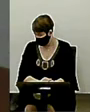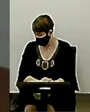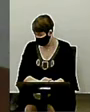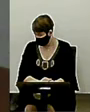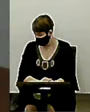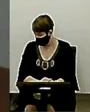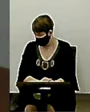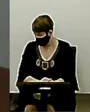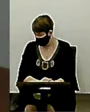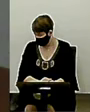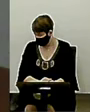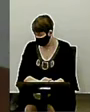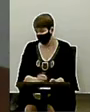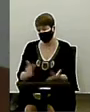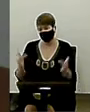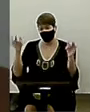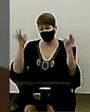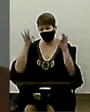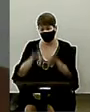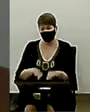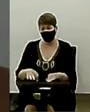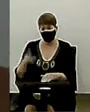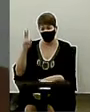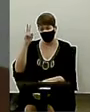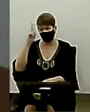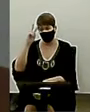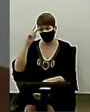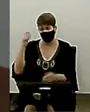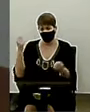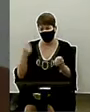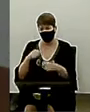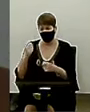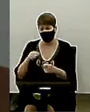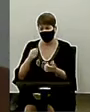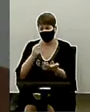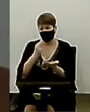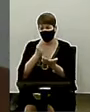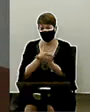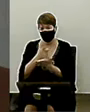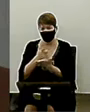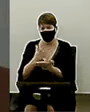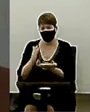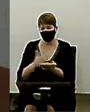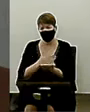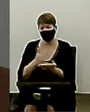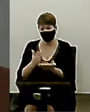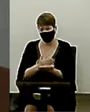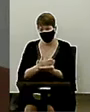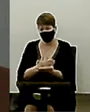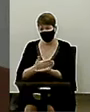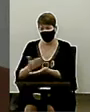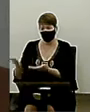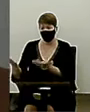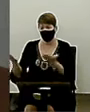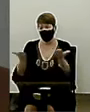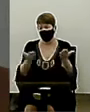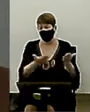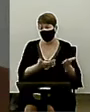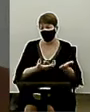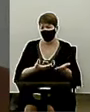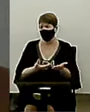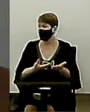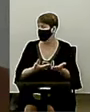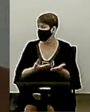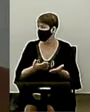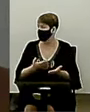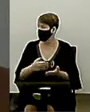E o resto da história você tem que comprar o livro para ver que vale a pena. Eu queria chamar aqui à frente, se fosse possível, a nossa irmã Rebeca Taylor,